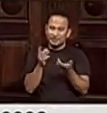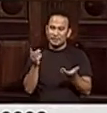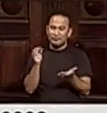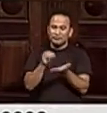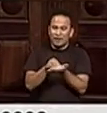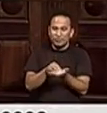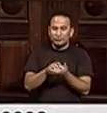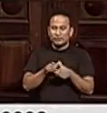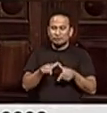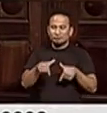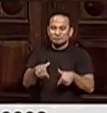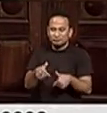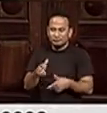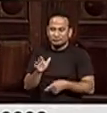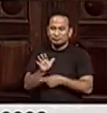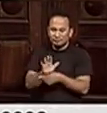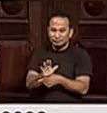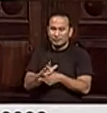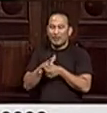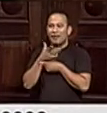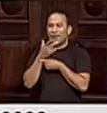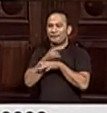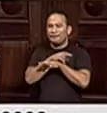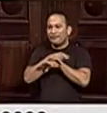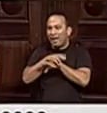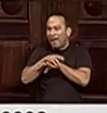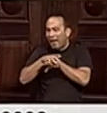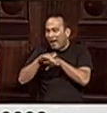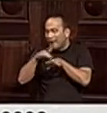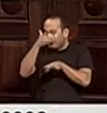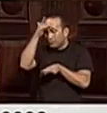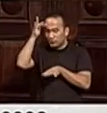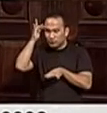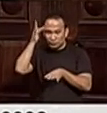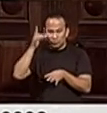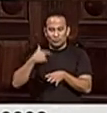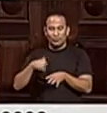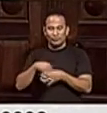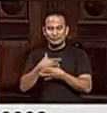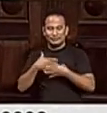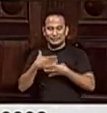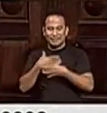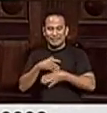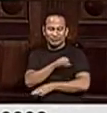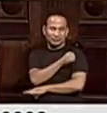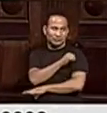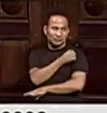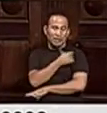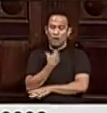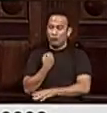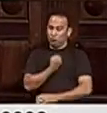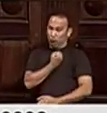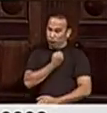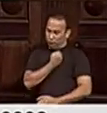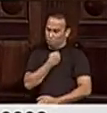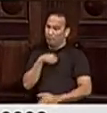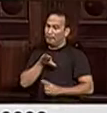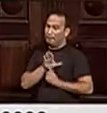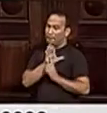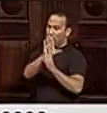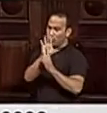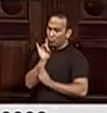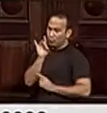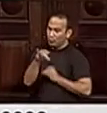atendimento, literalmente, centenas de milhares de pessoas na cidade do Rio de Janeiro. E os números mostram por si as